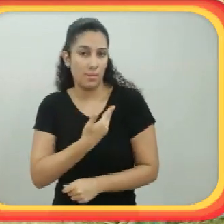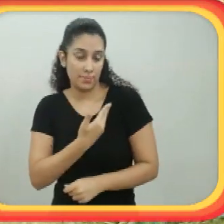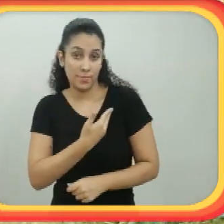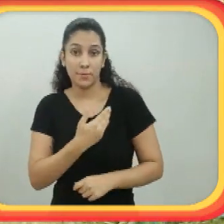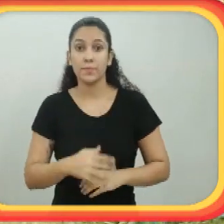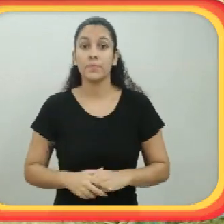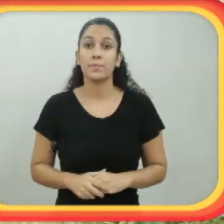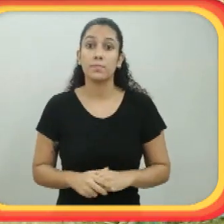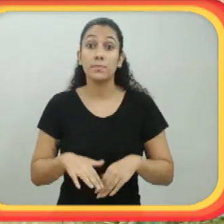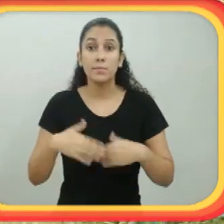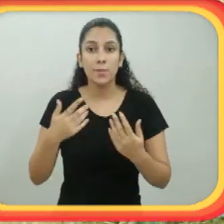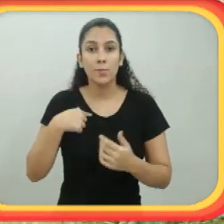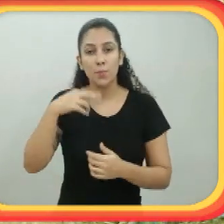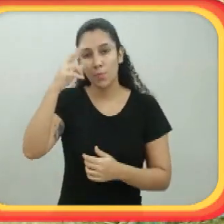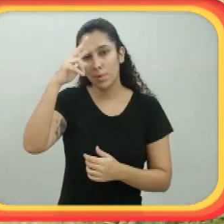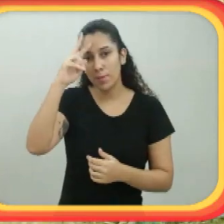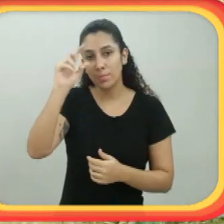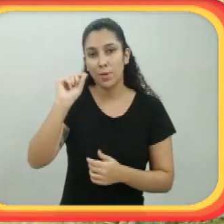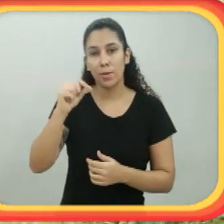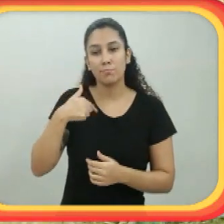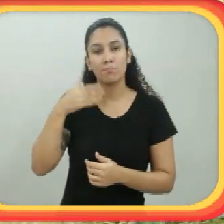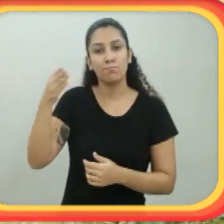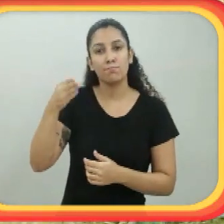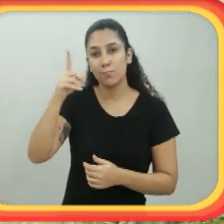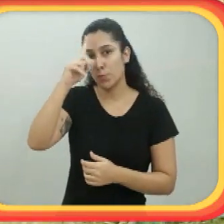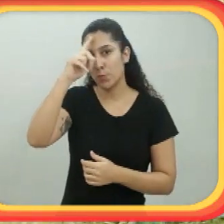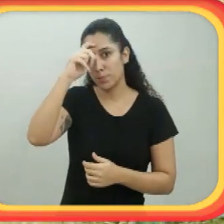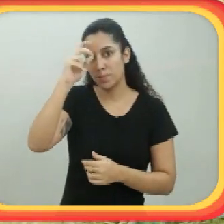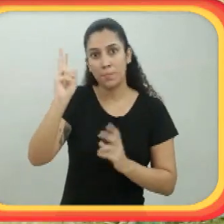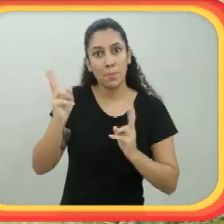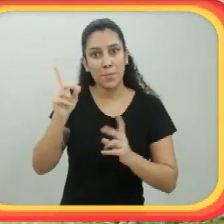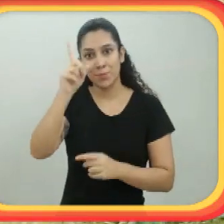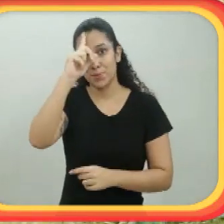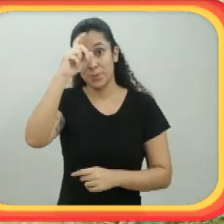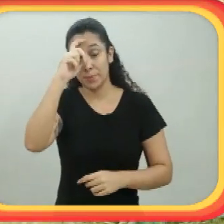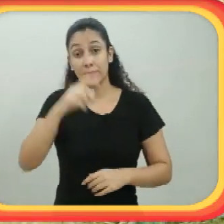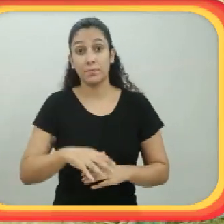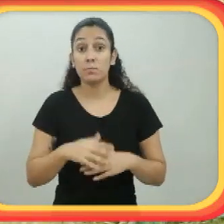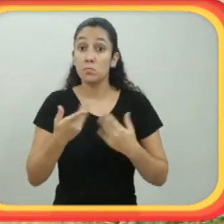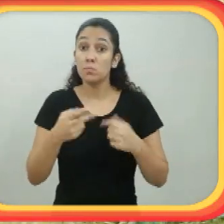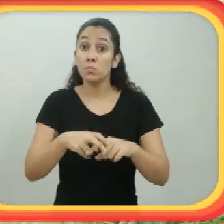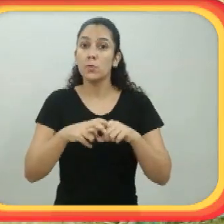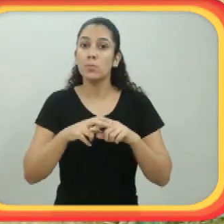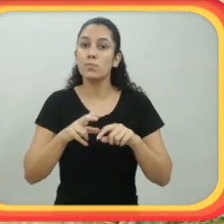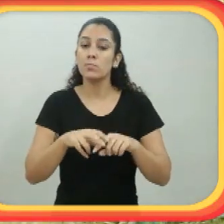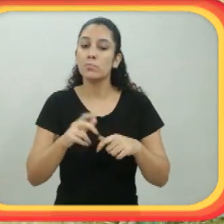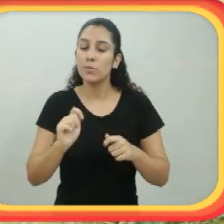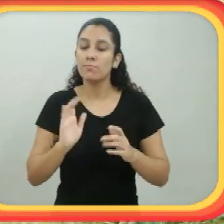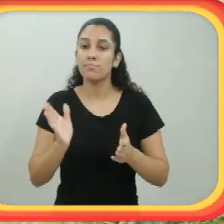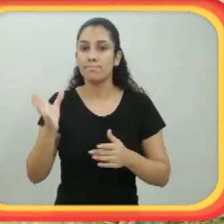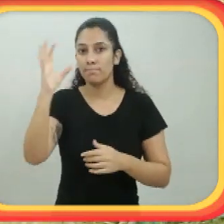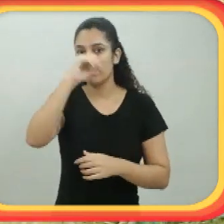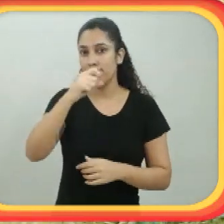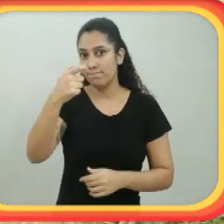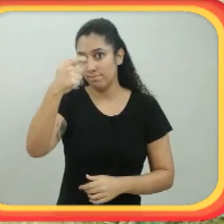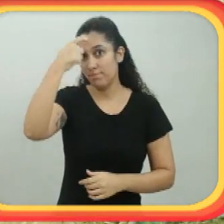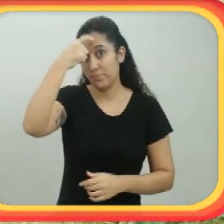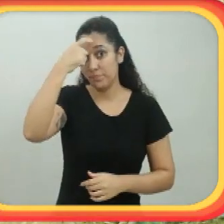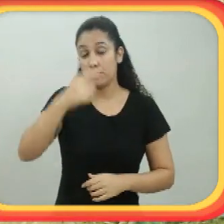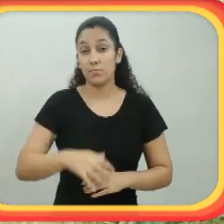porque aos 15 anos eu tive um amigo que ficou cadeirante. Era o meu melhor amigo.